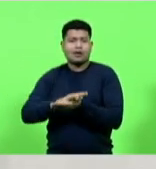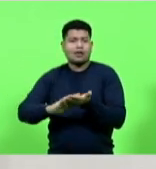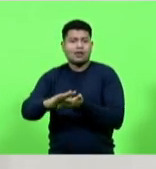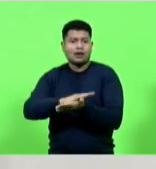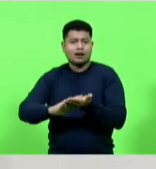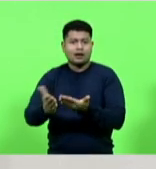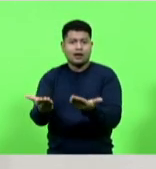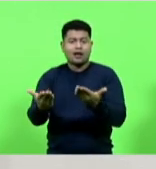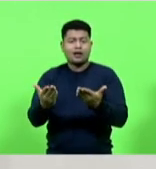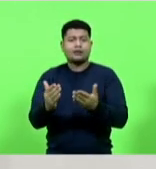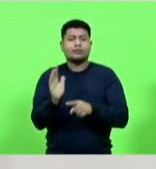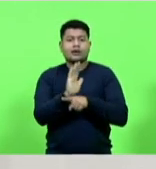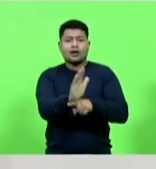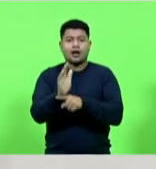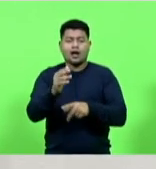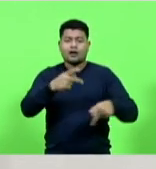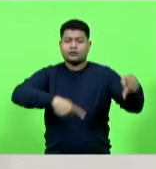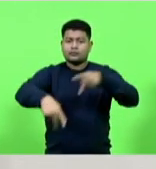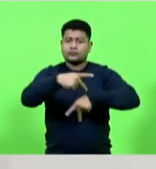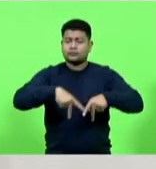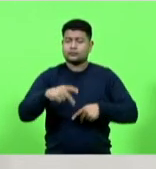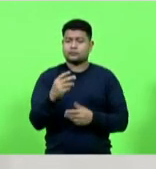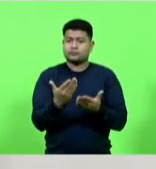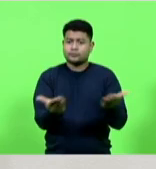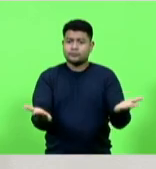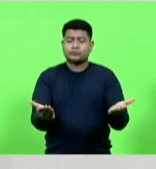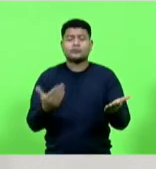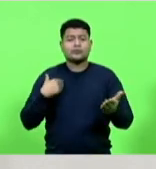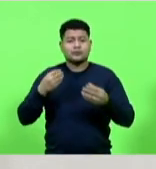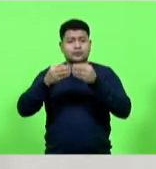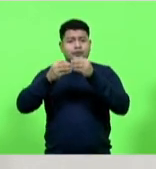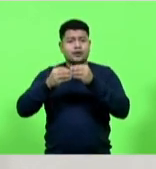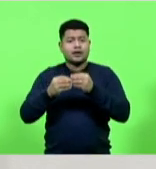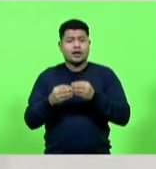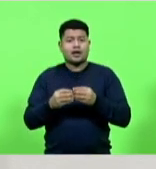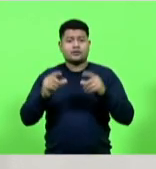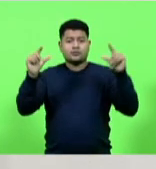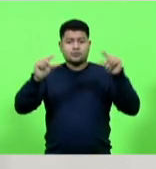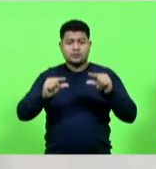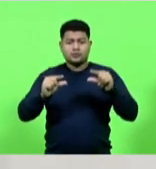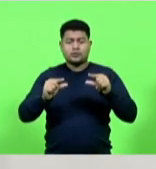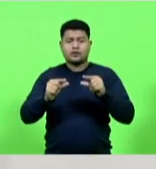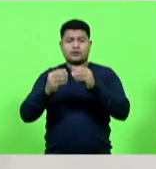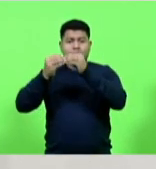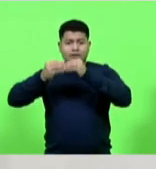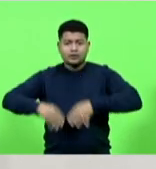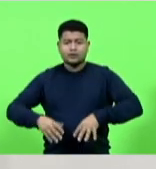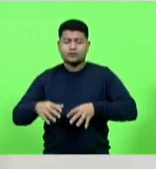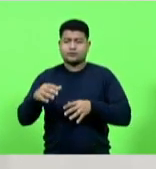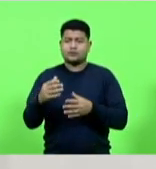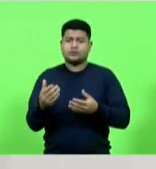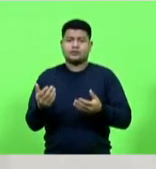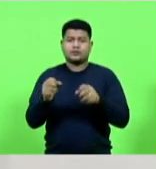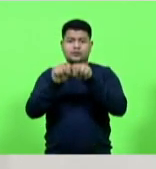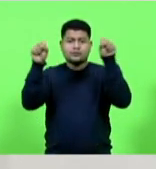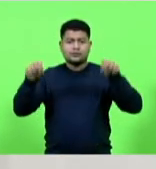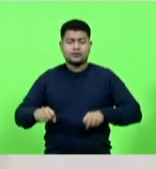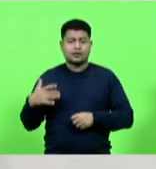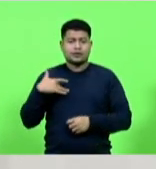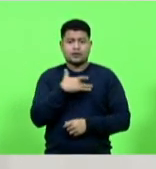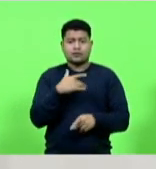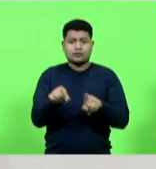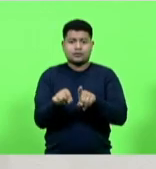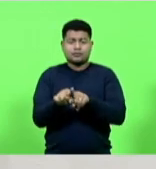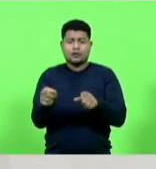população e minimizando os impactos da pandemia no nosso sistema de saúde e economia destaco ainda a